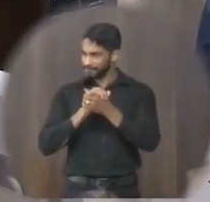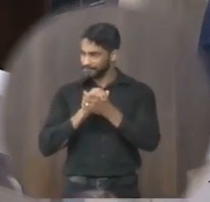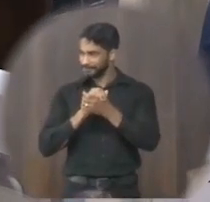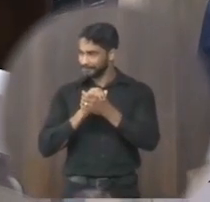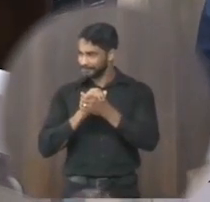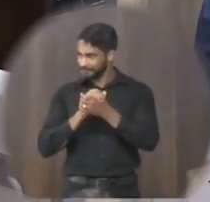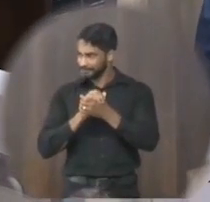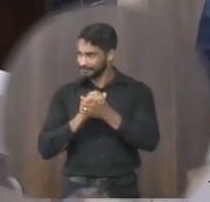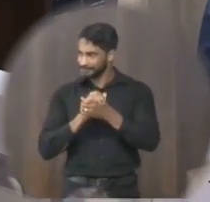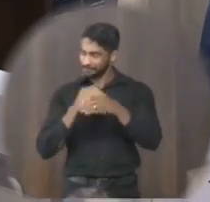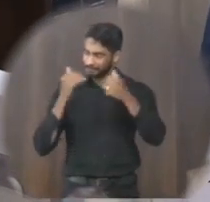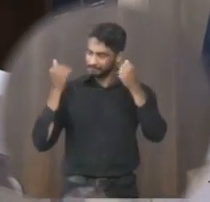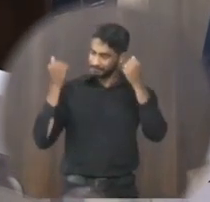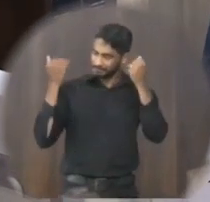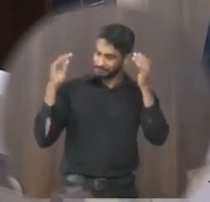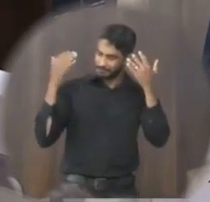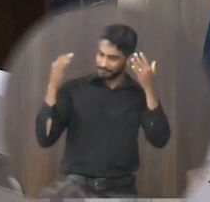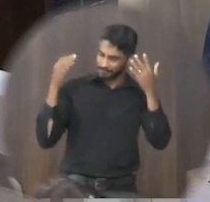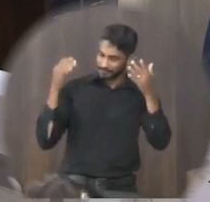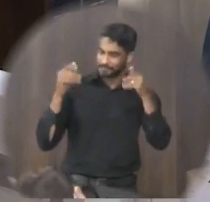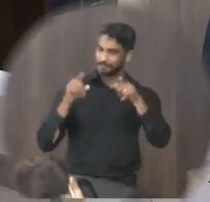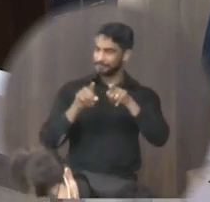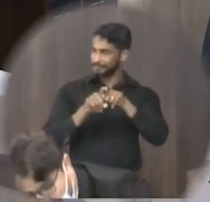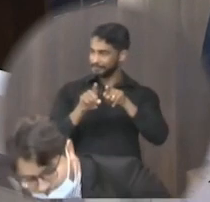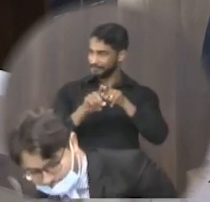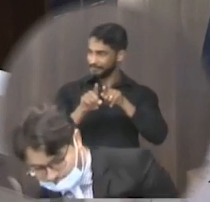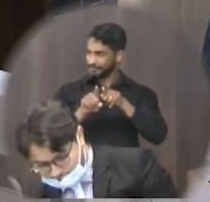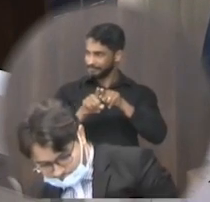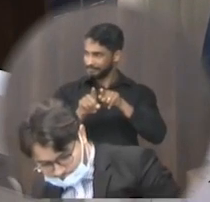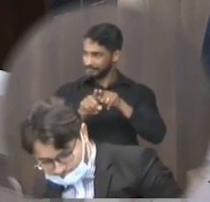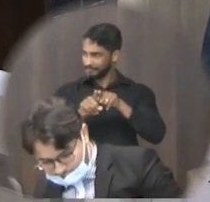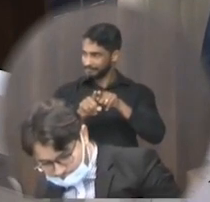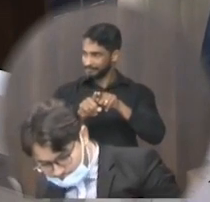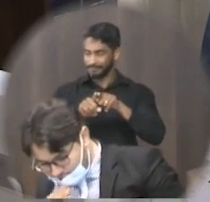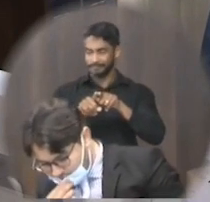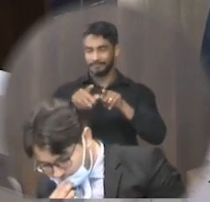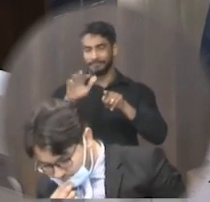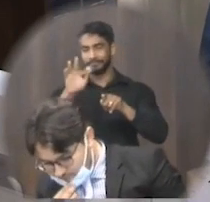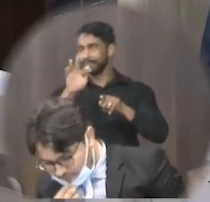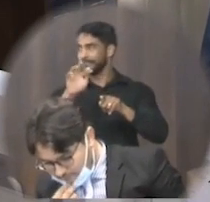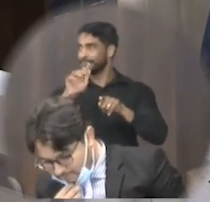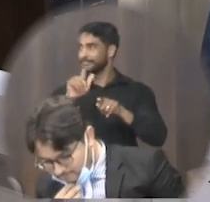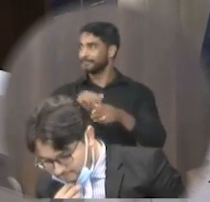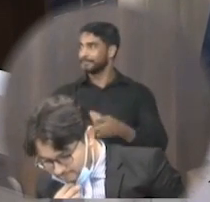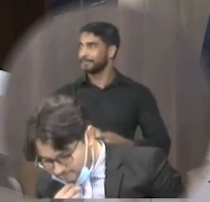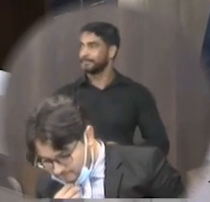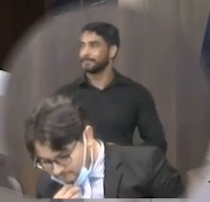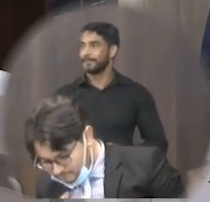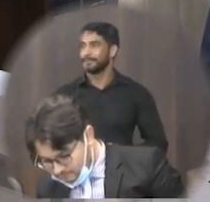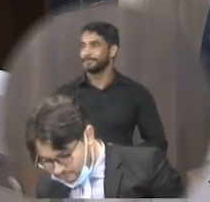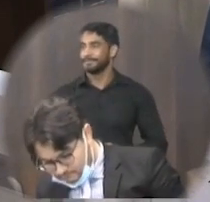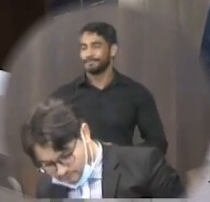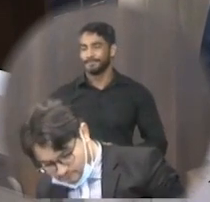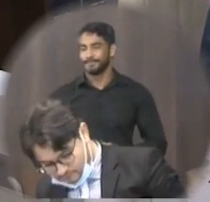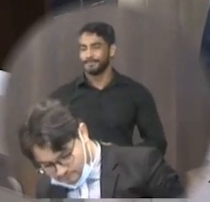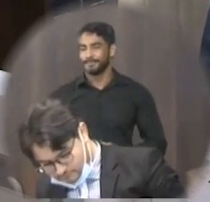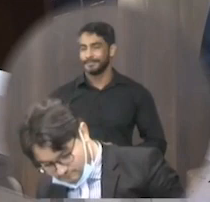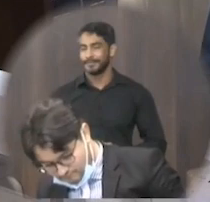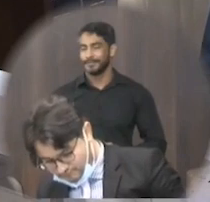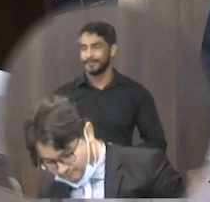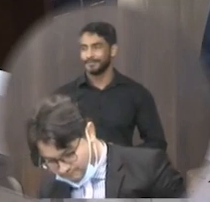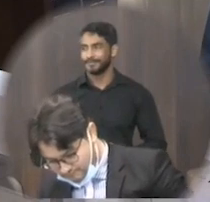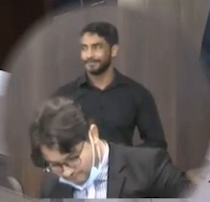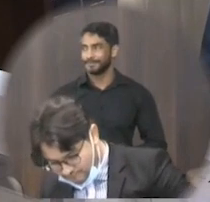pela homenagem do Pampan e da Flávia que são uns dos cabeças do grupo galojan